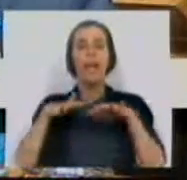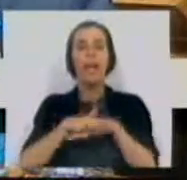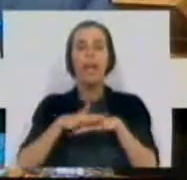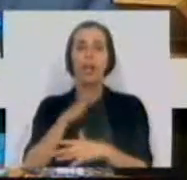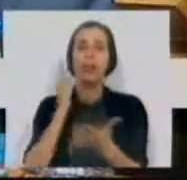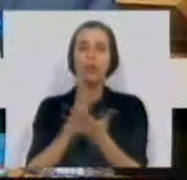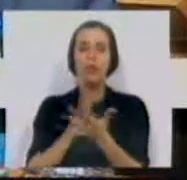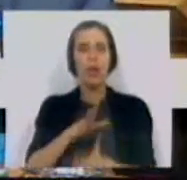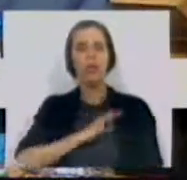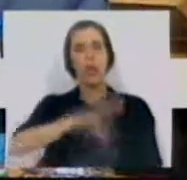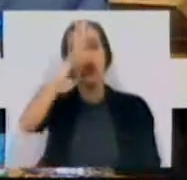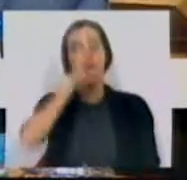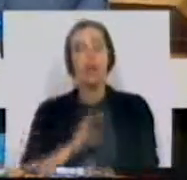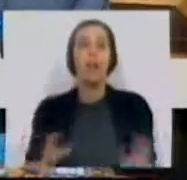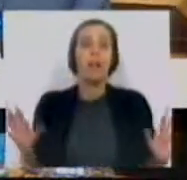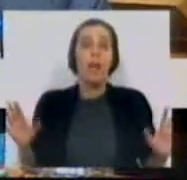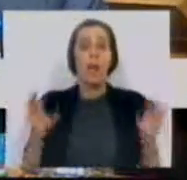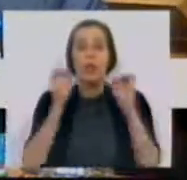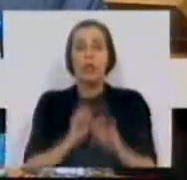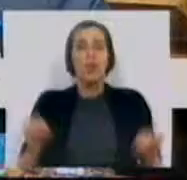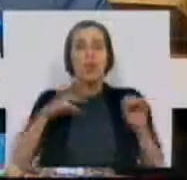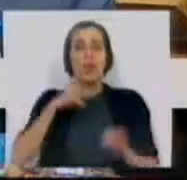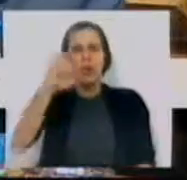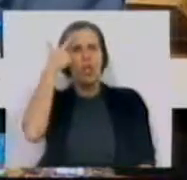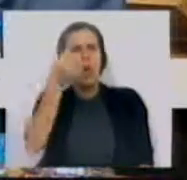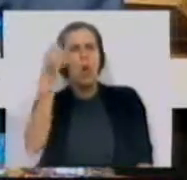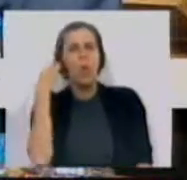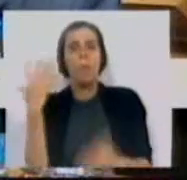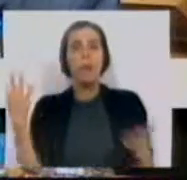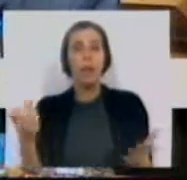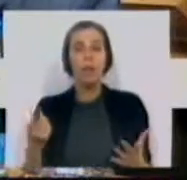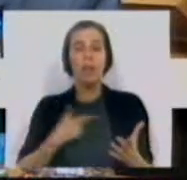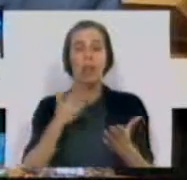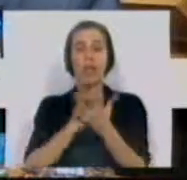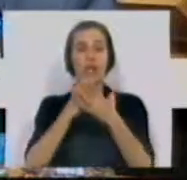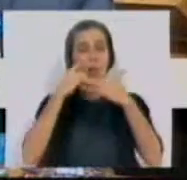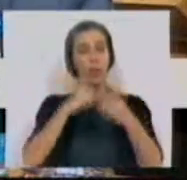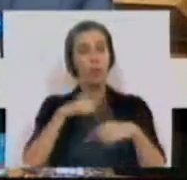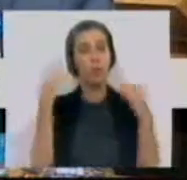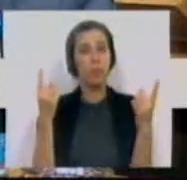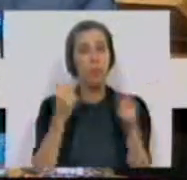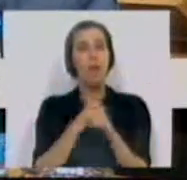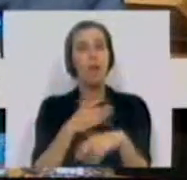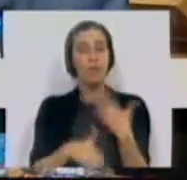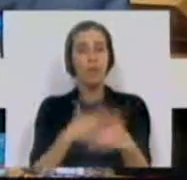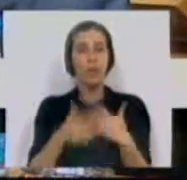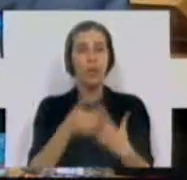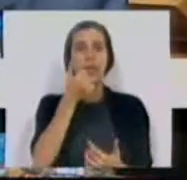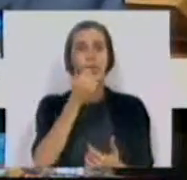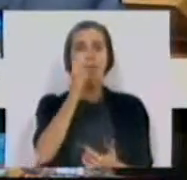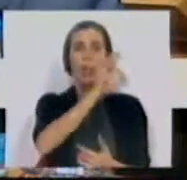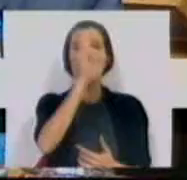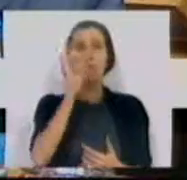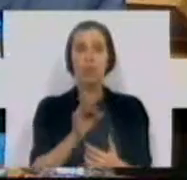rede escolar, Sr. Ministro, aliás, nenhum português compreende que tenhamos escolas públicas a funcionar com 50